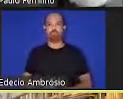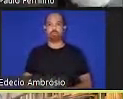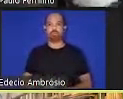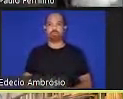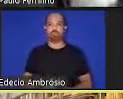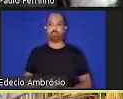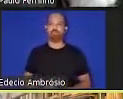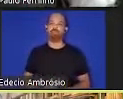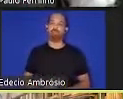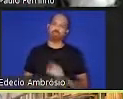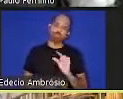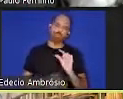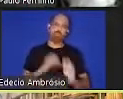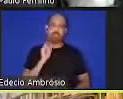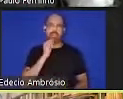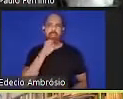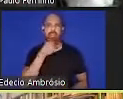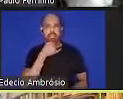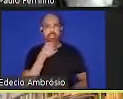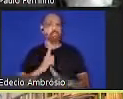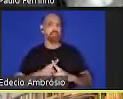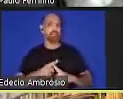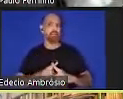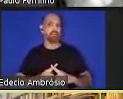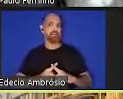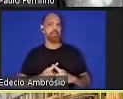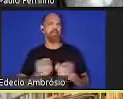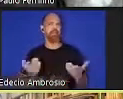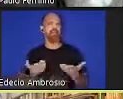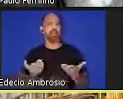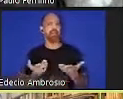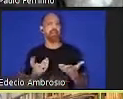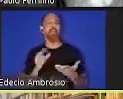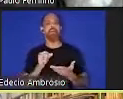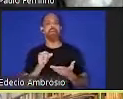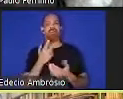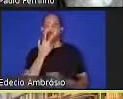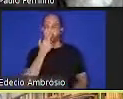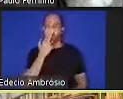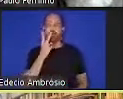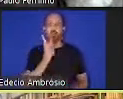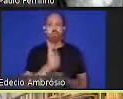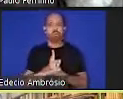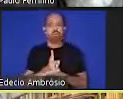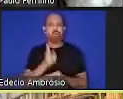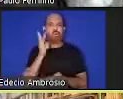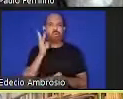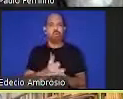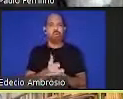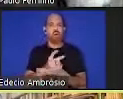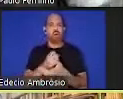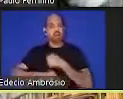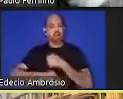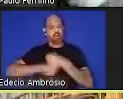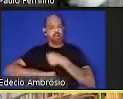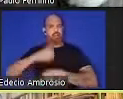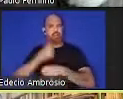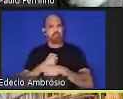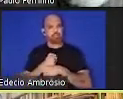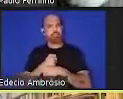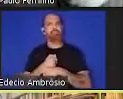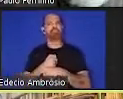tristeza, porque nós entramos numa pequena rotina nos últimos anos e eu